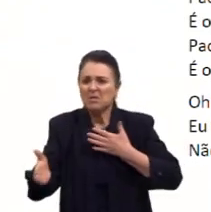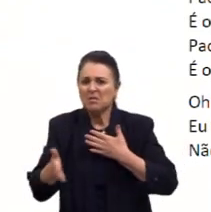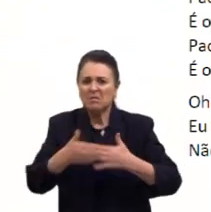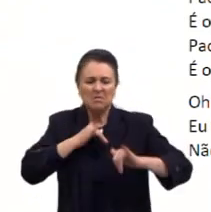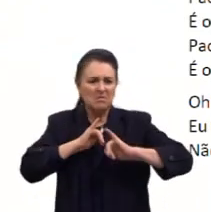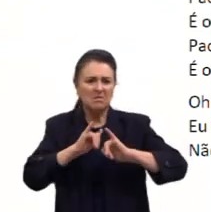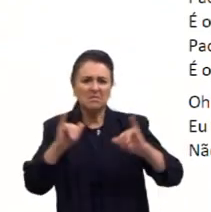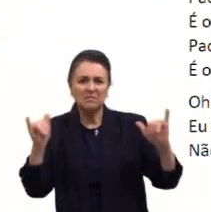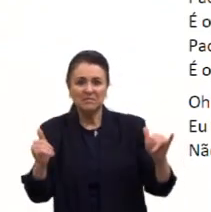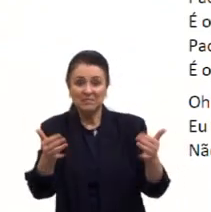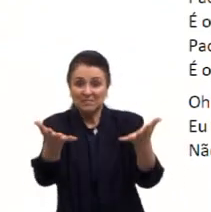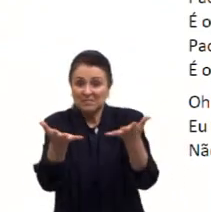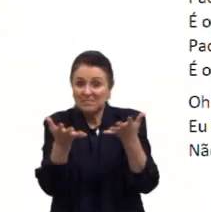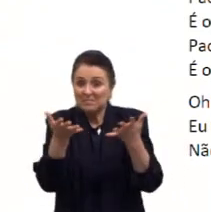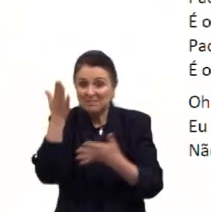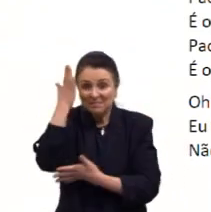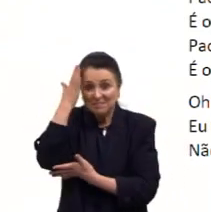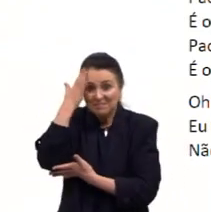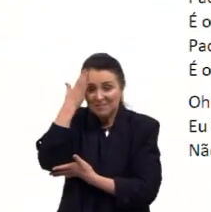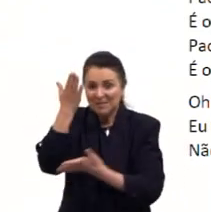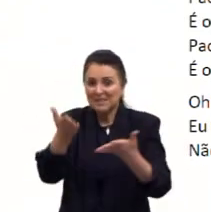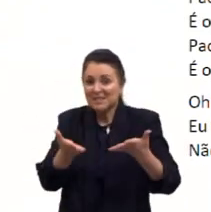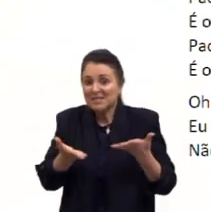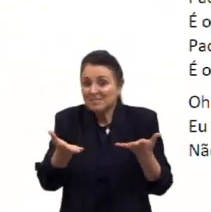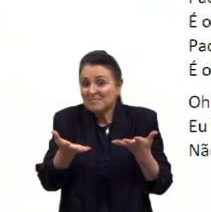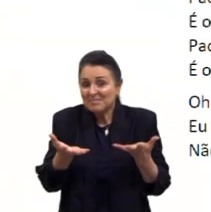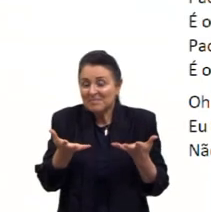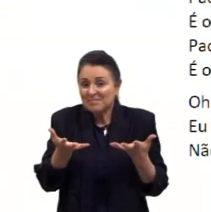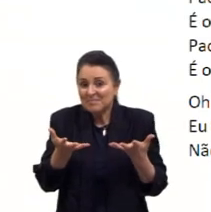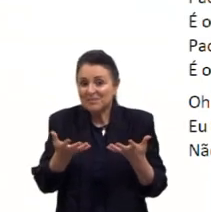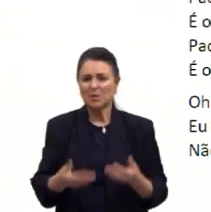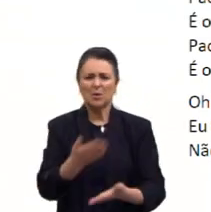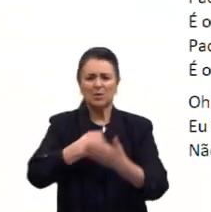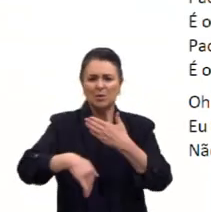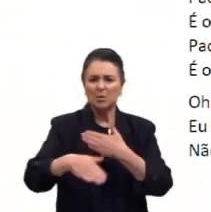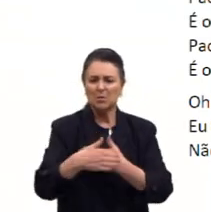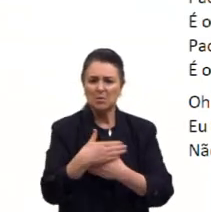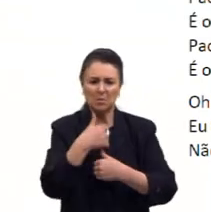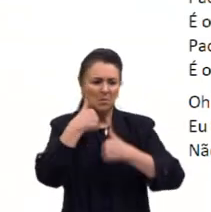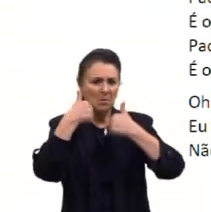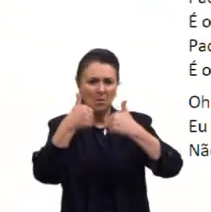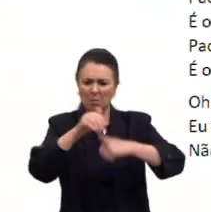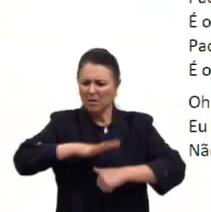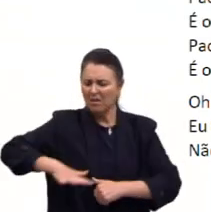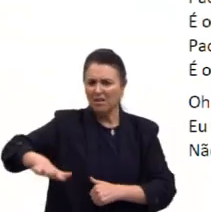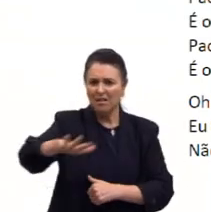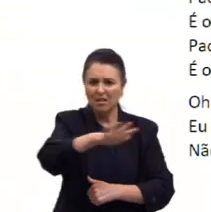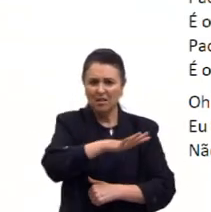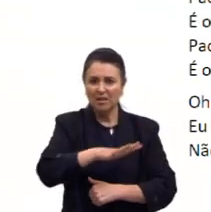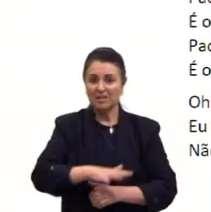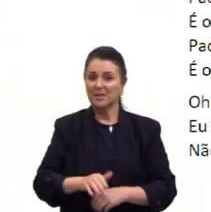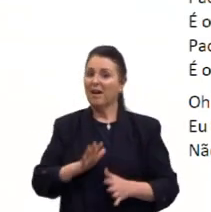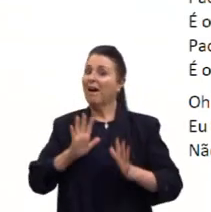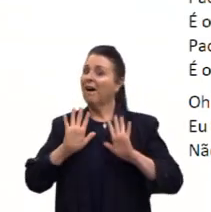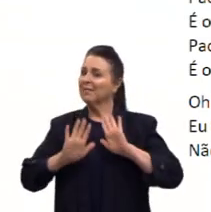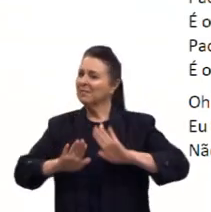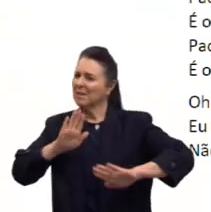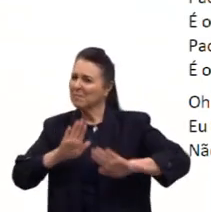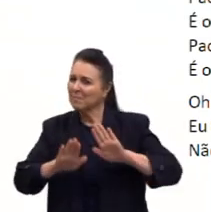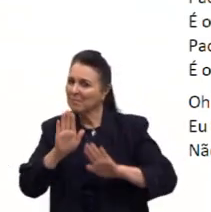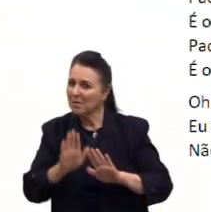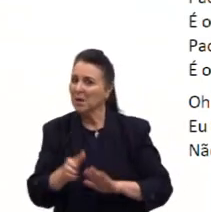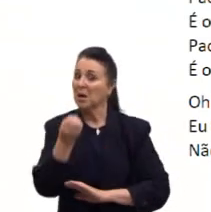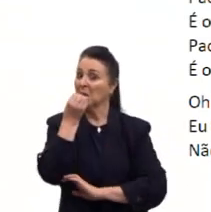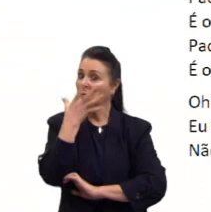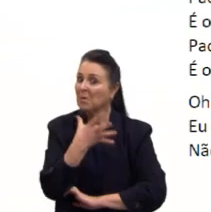que se queira saber querer. Tudo bem de se passam, de vez em quando